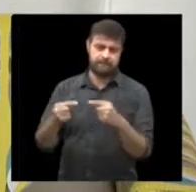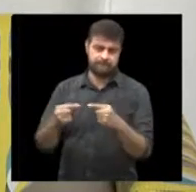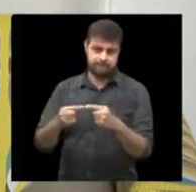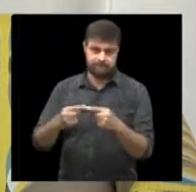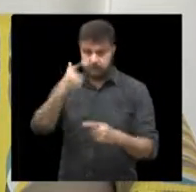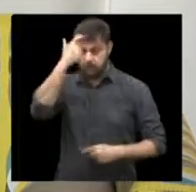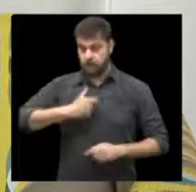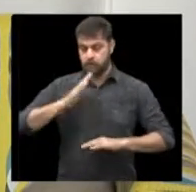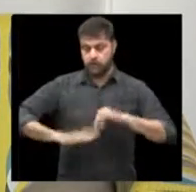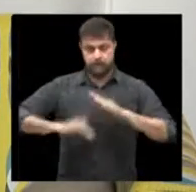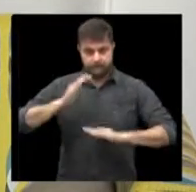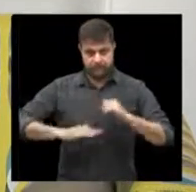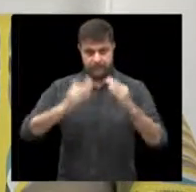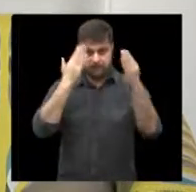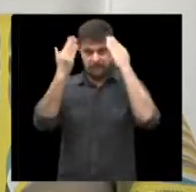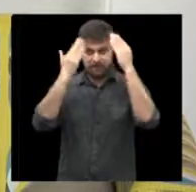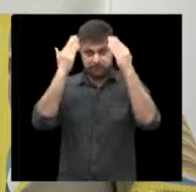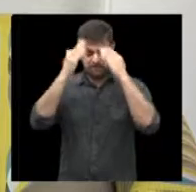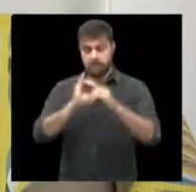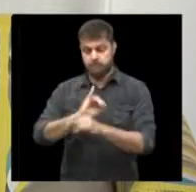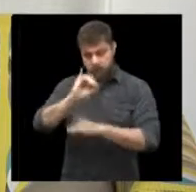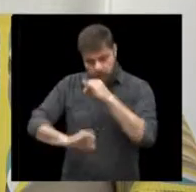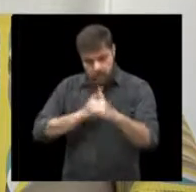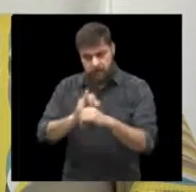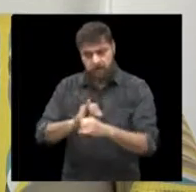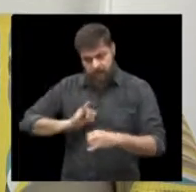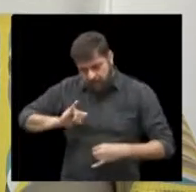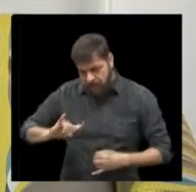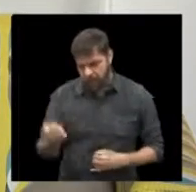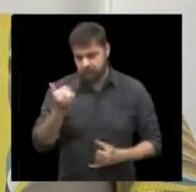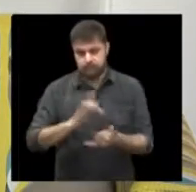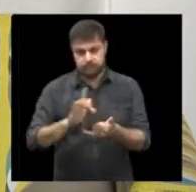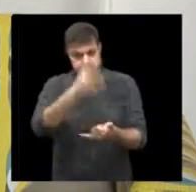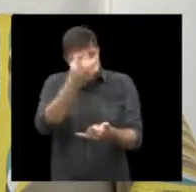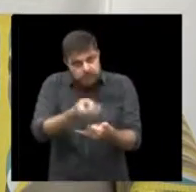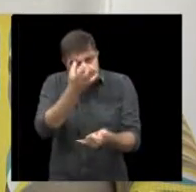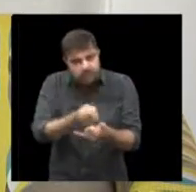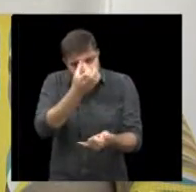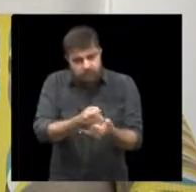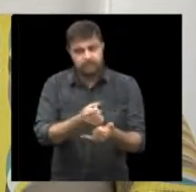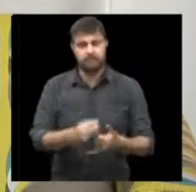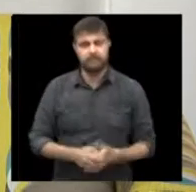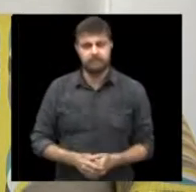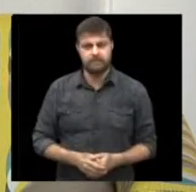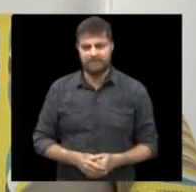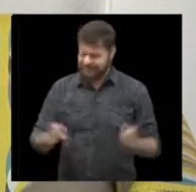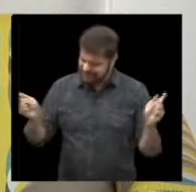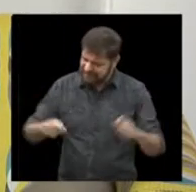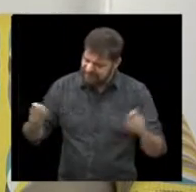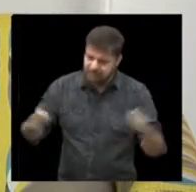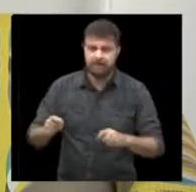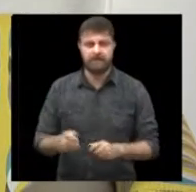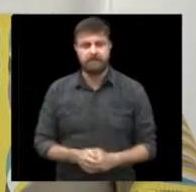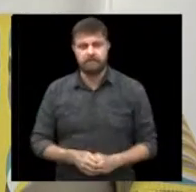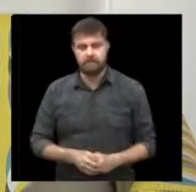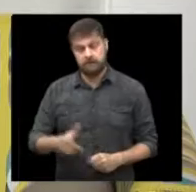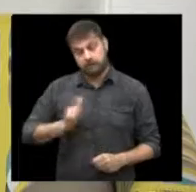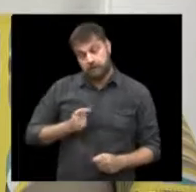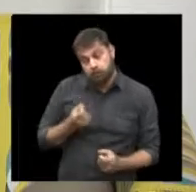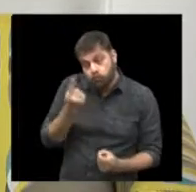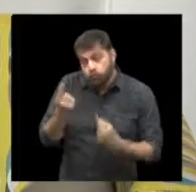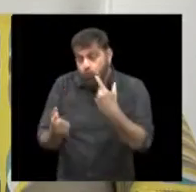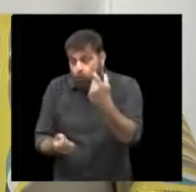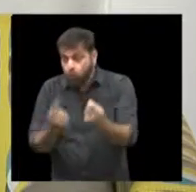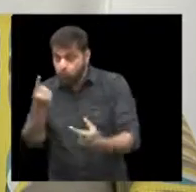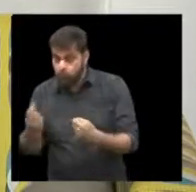atuando hoje como psicóloga via internet também, pelo aplicativo, é totalmente possível. Claro que tem casos e